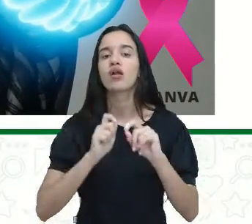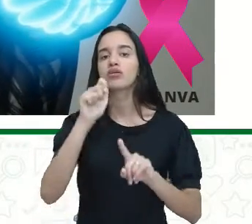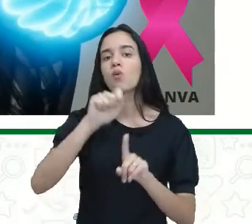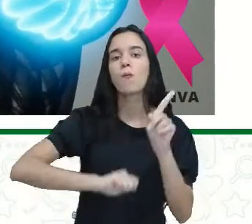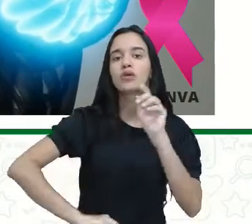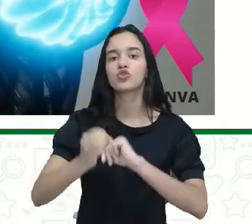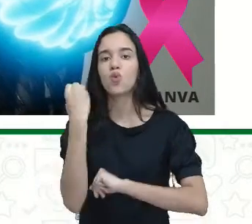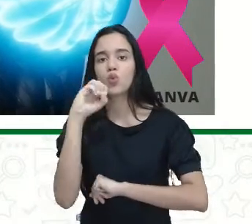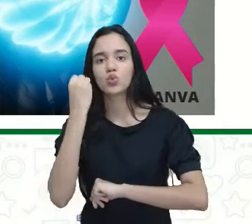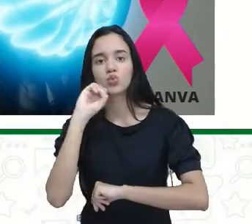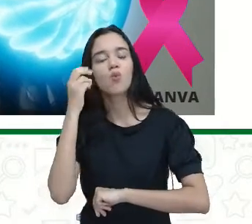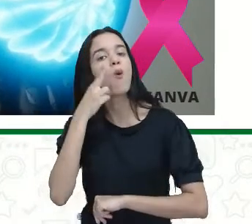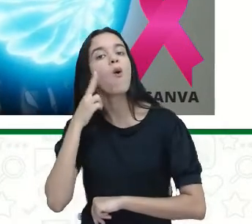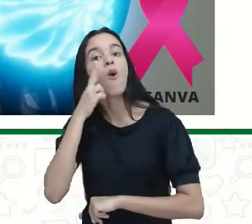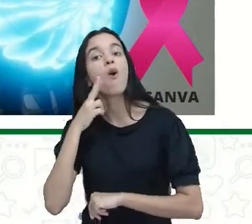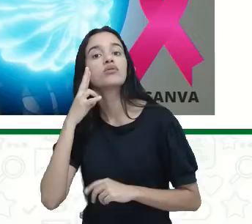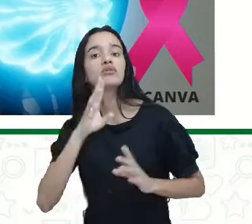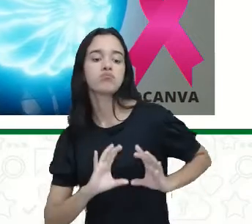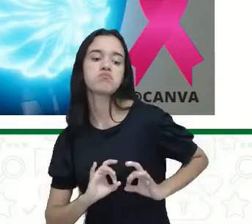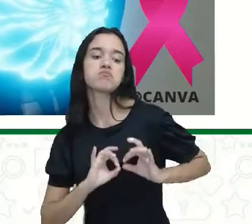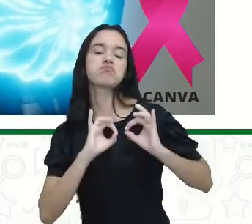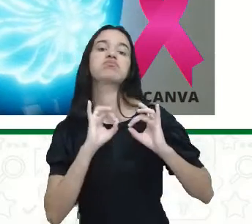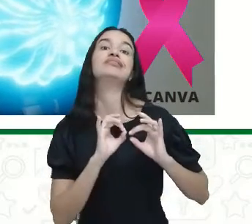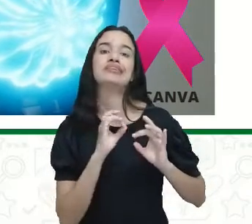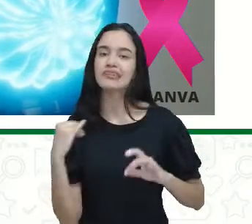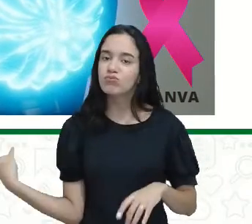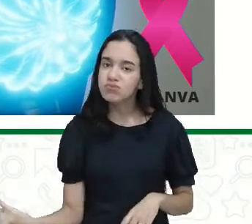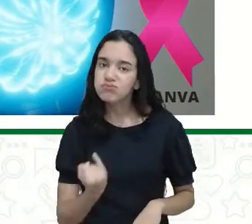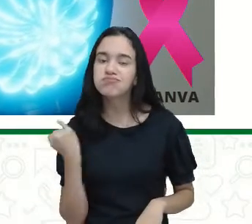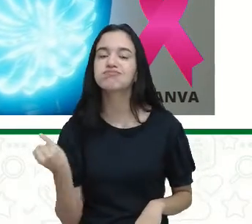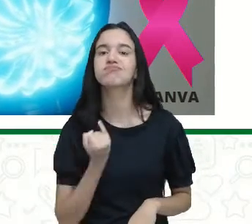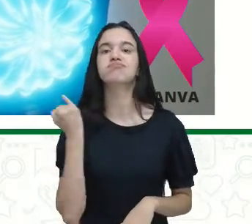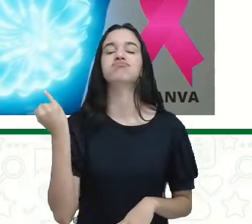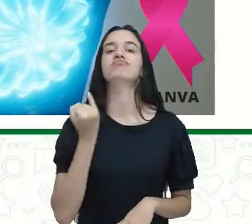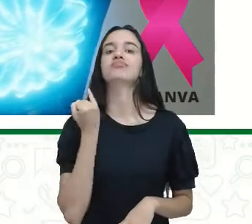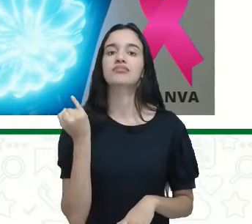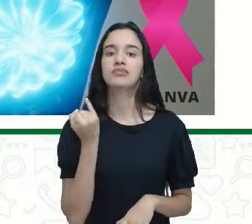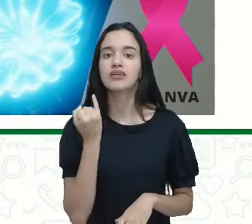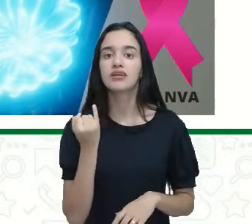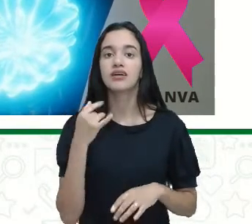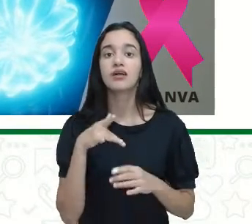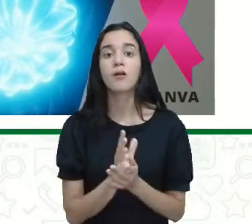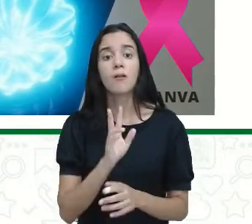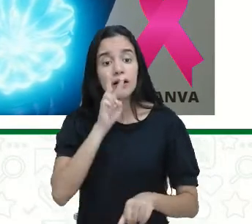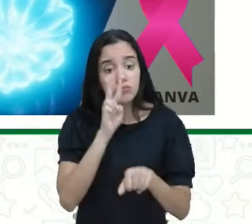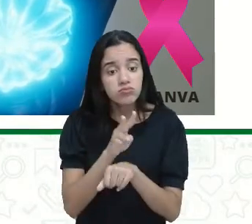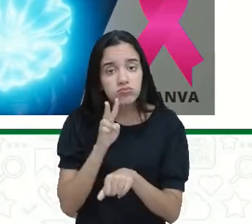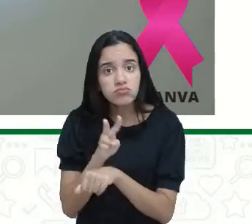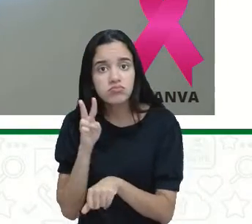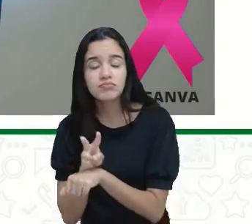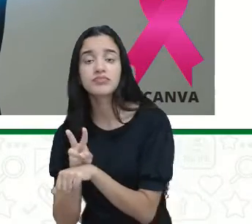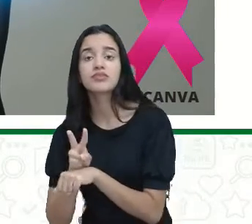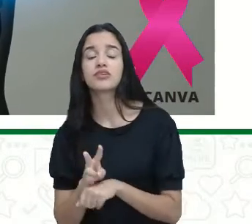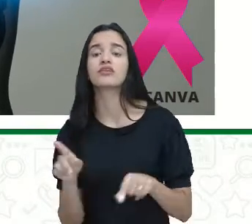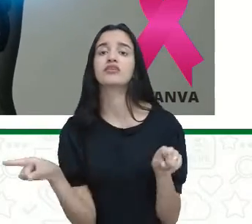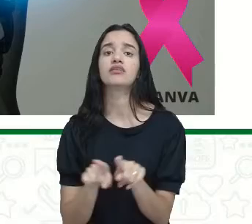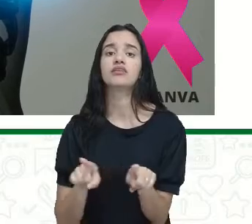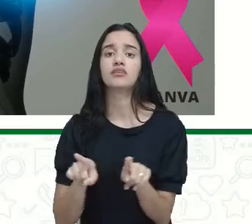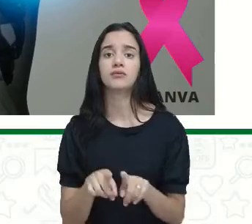rosa e do câncer de mama. A importância da prevenção, a